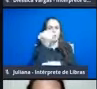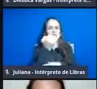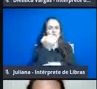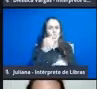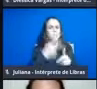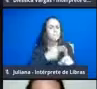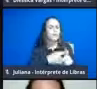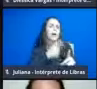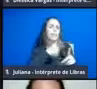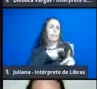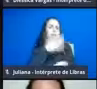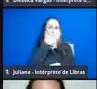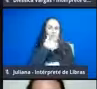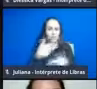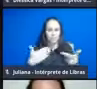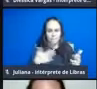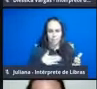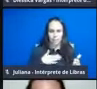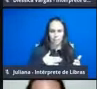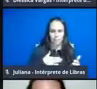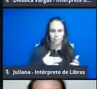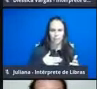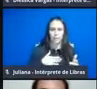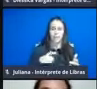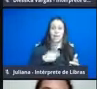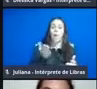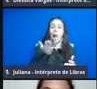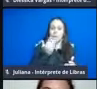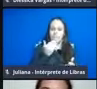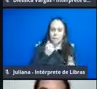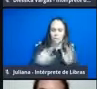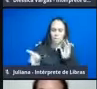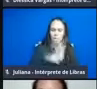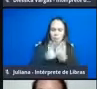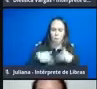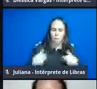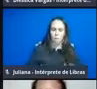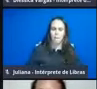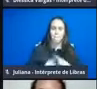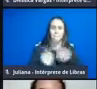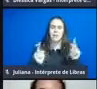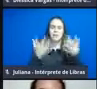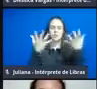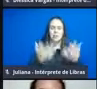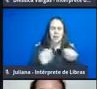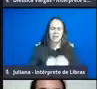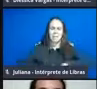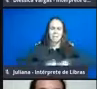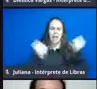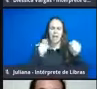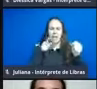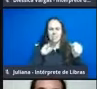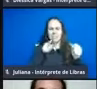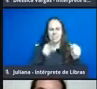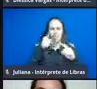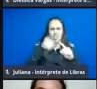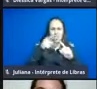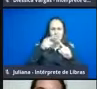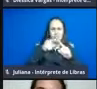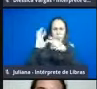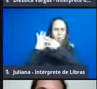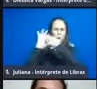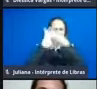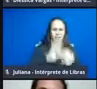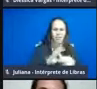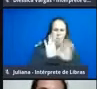eu tenho fruto para mim, então eu tenho o alimento para o homem. Então, a gente queria desmistificar tudo isso um pouquinho e começar a trabalhar